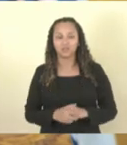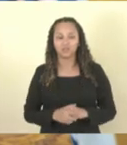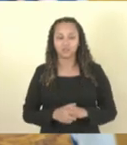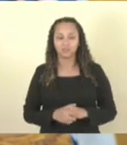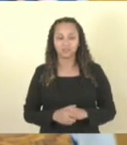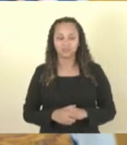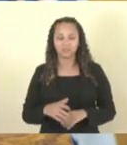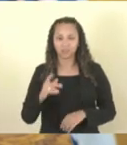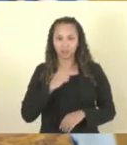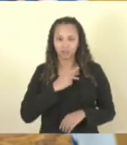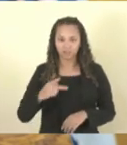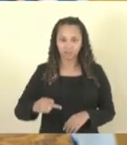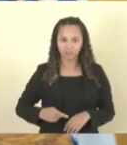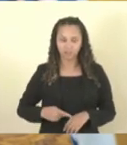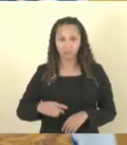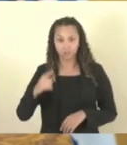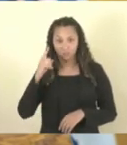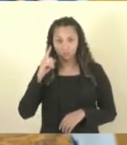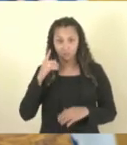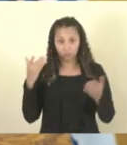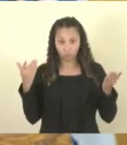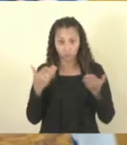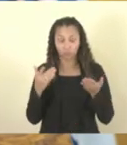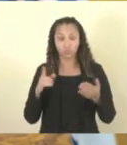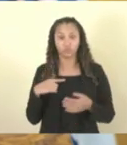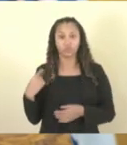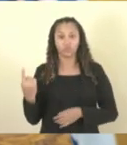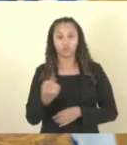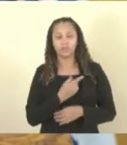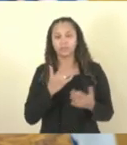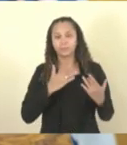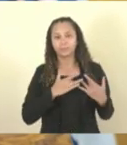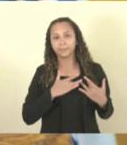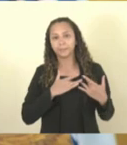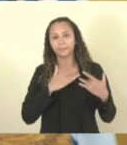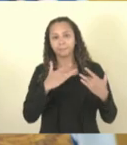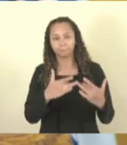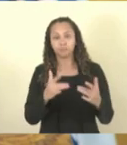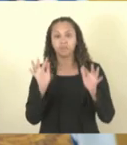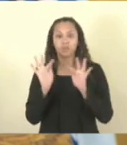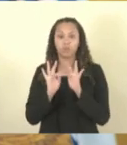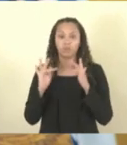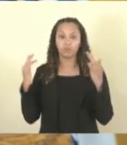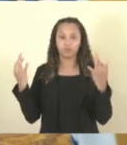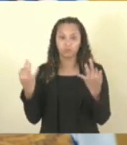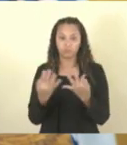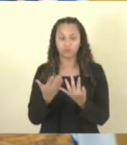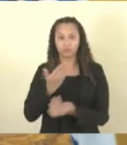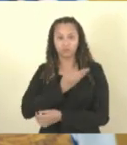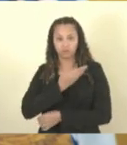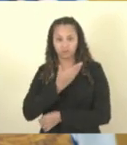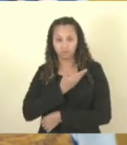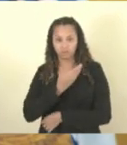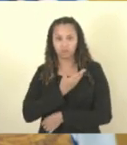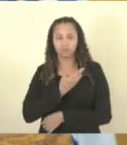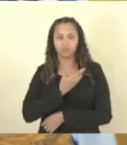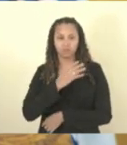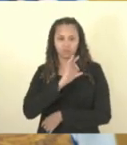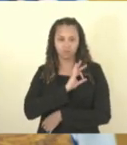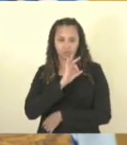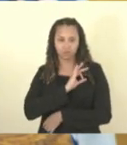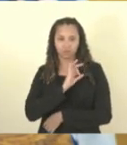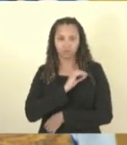Presidente, nesta data, nós nos solidarizamos com a família e amigos policiais